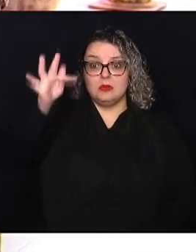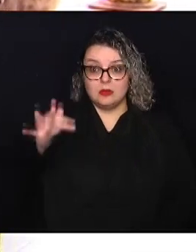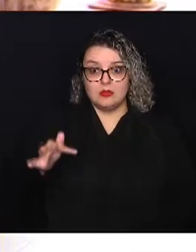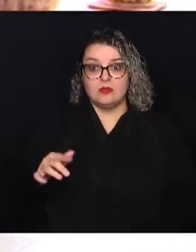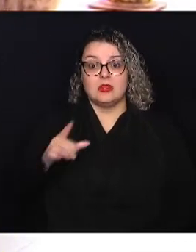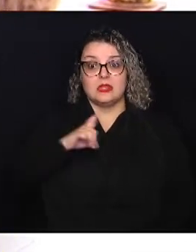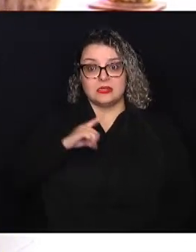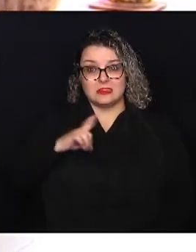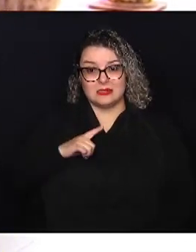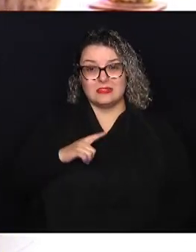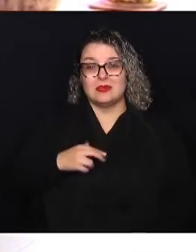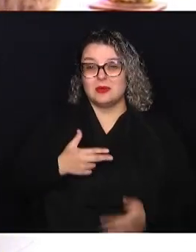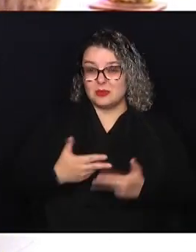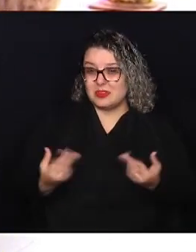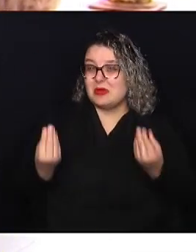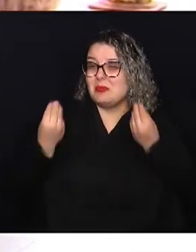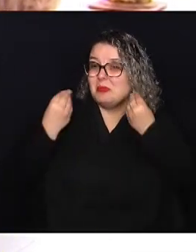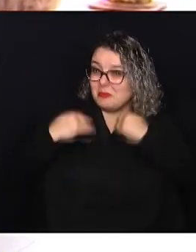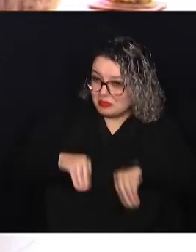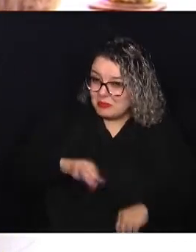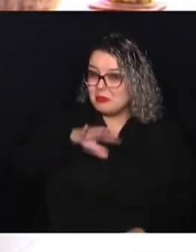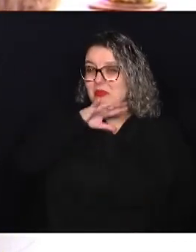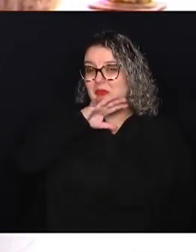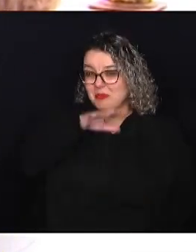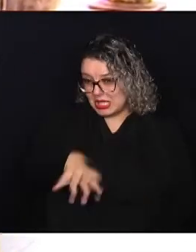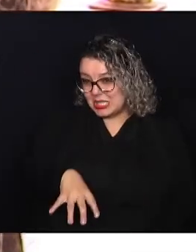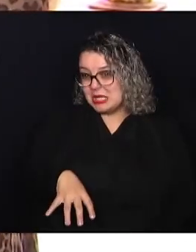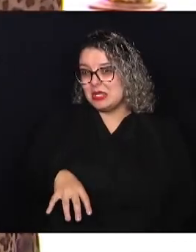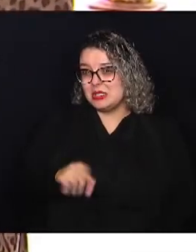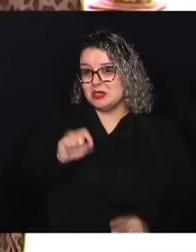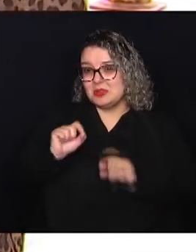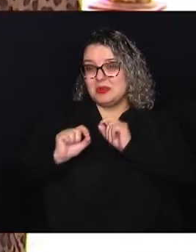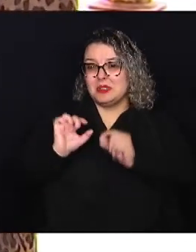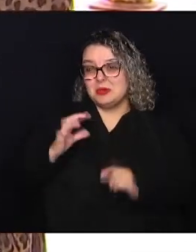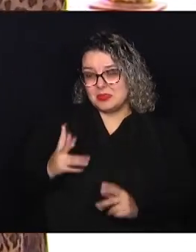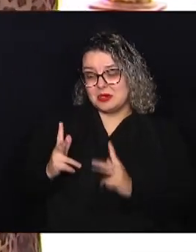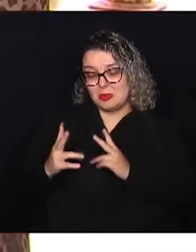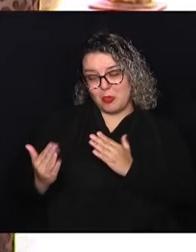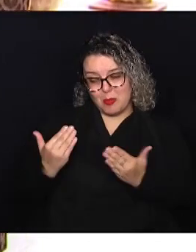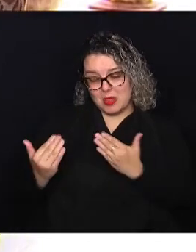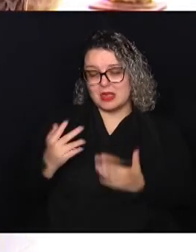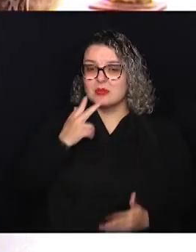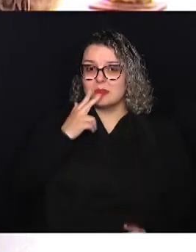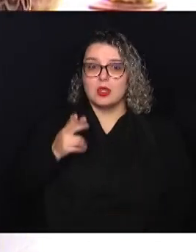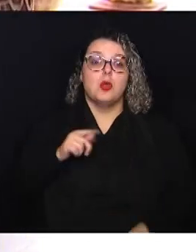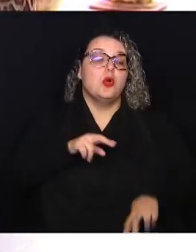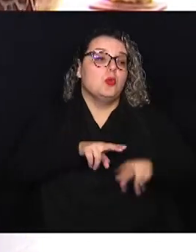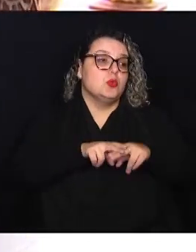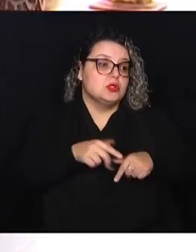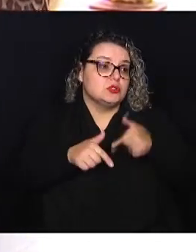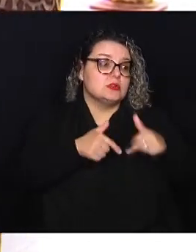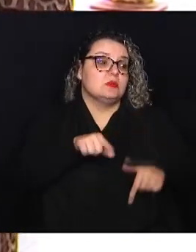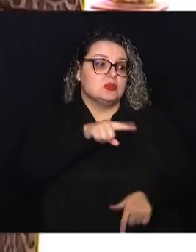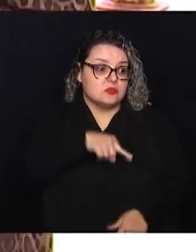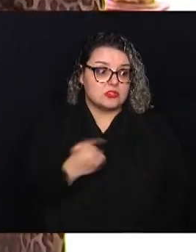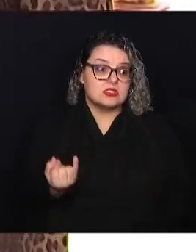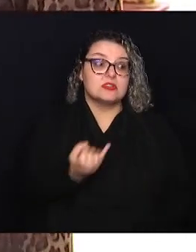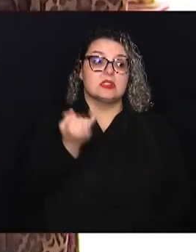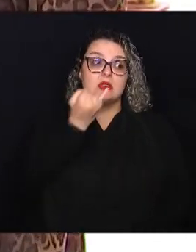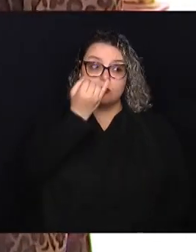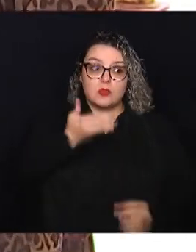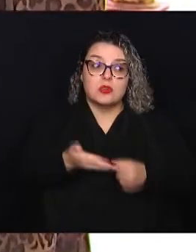gente vai ver coisas muito piores do que a gente tem visto realmente com o cigarro. É, por isso que esse trabalho de vocês realmente é fundamental, é super